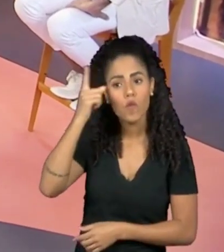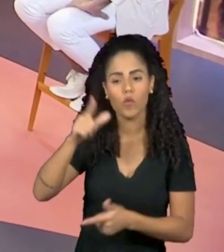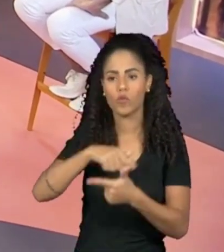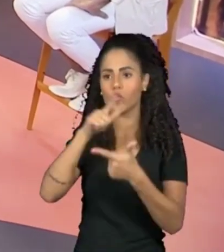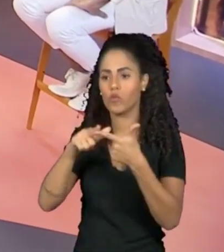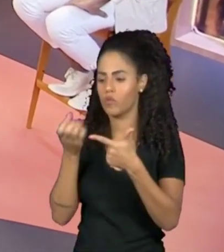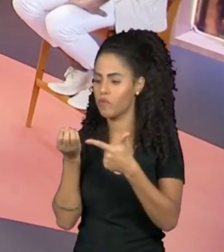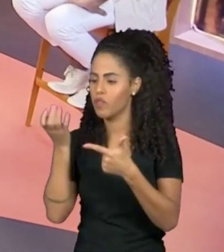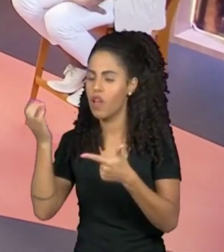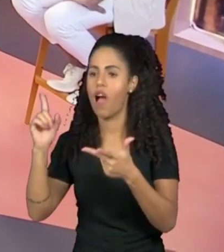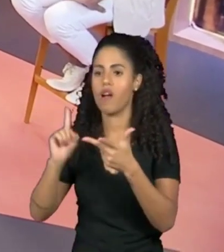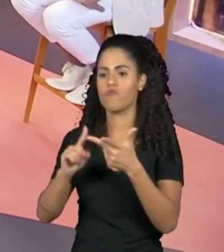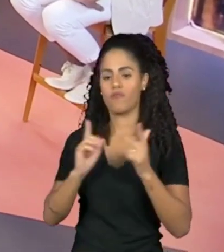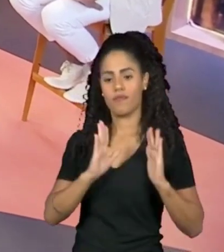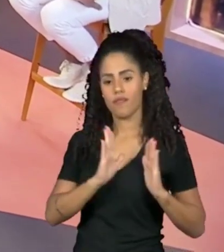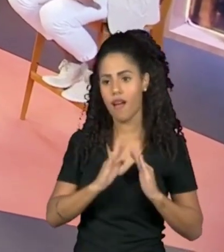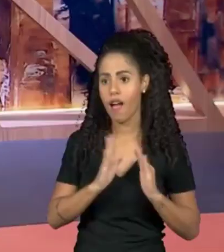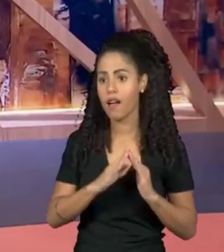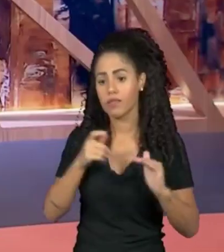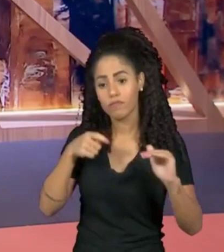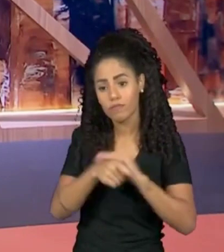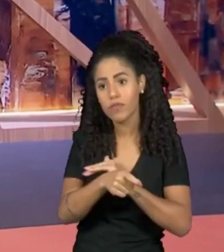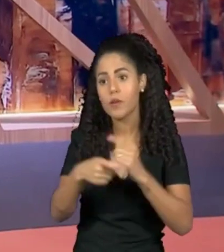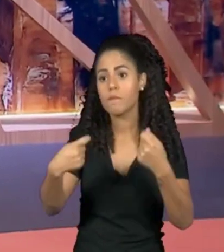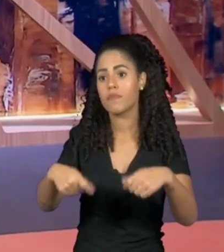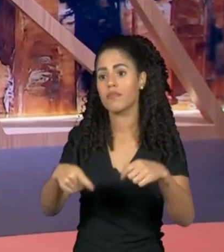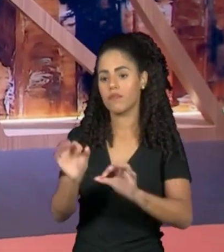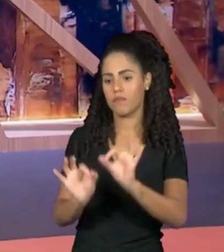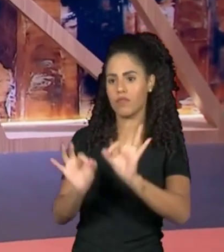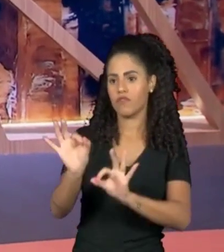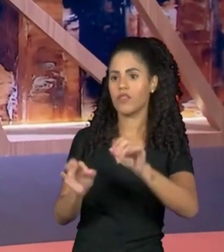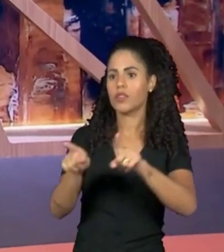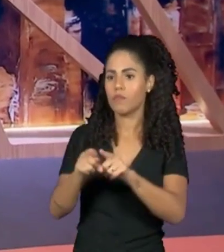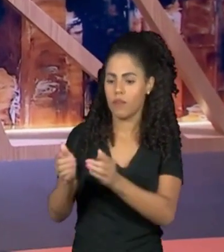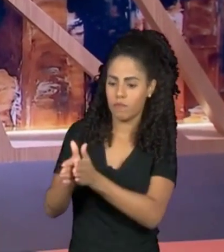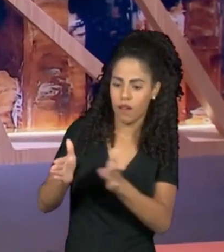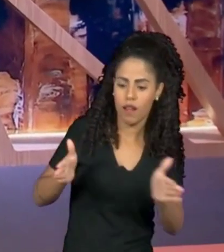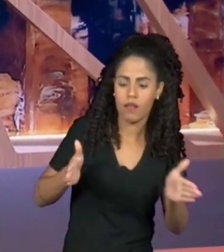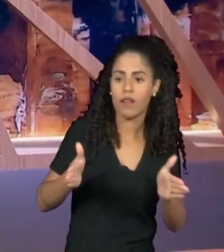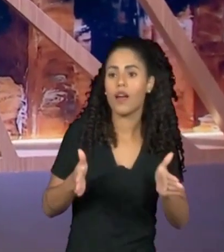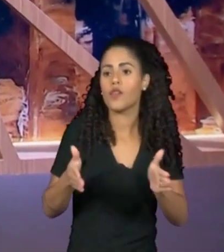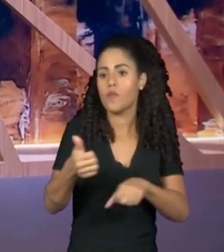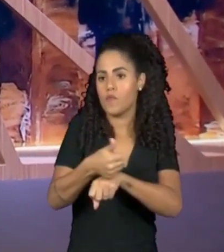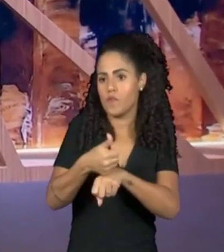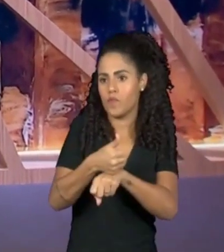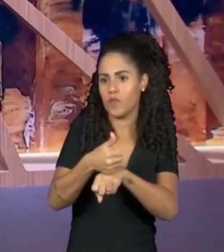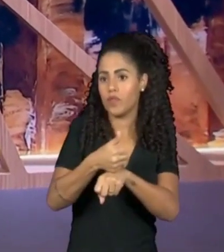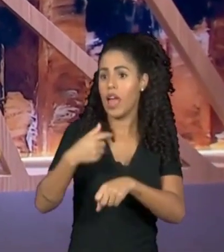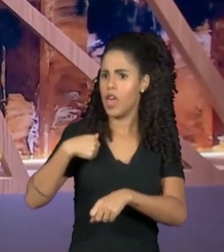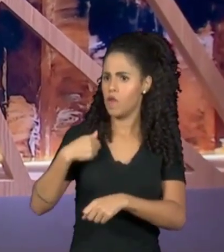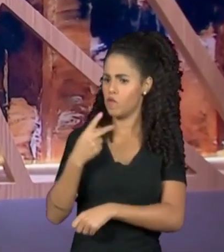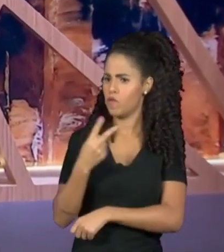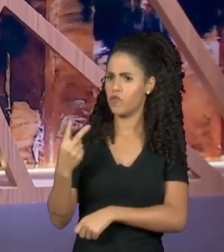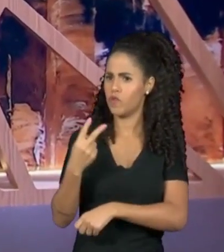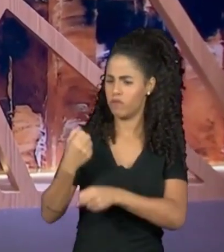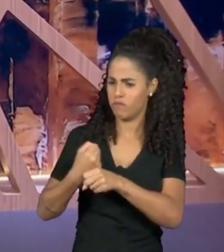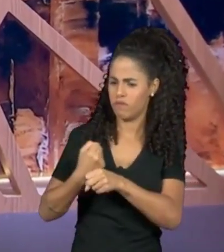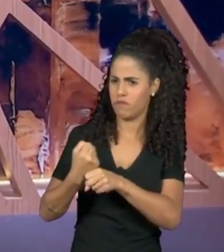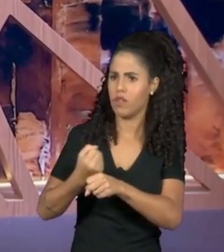viagem, em residência. E até planejamento de carreira, o que eu fiz, por exemplo, na minha carreira. Eu tô em artes há 22 anos.